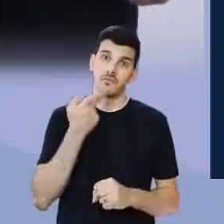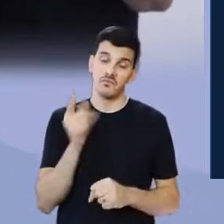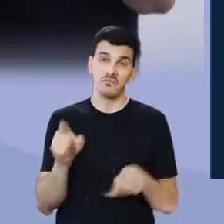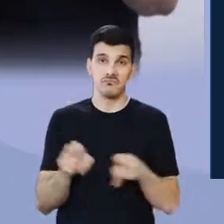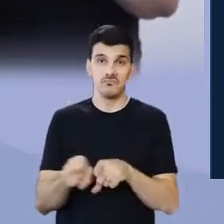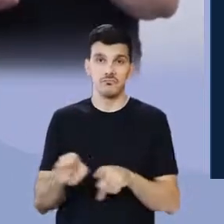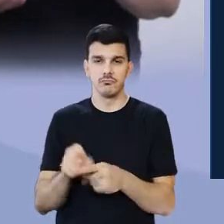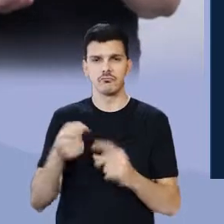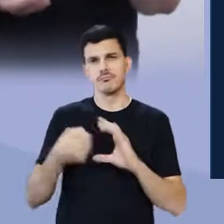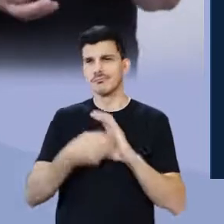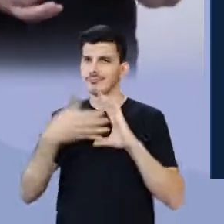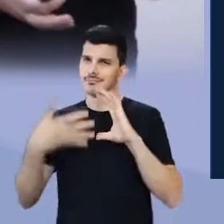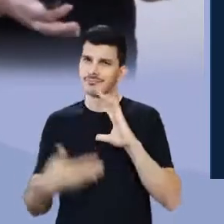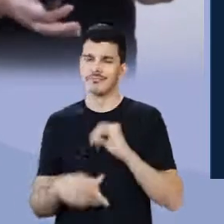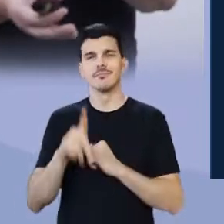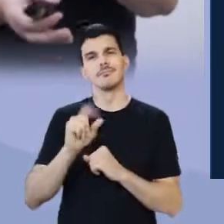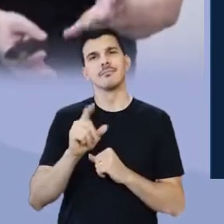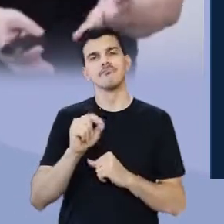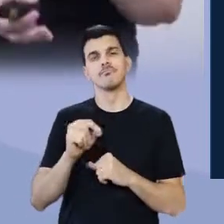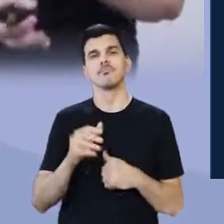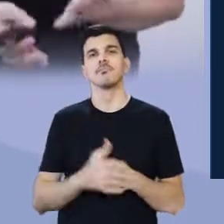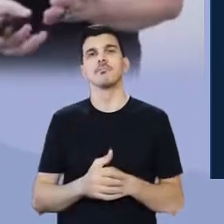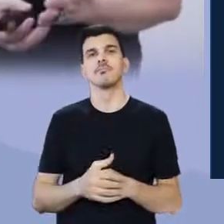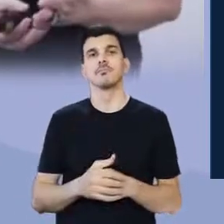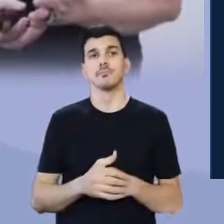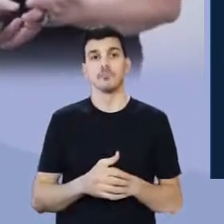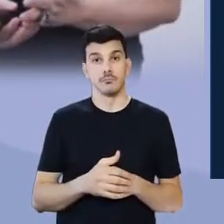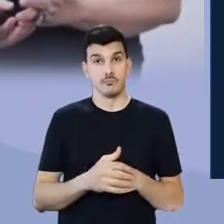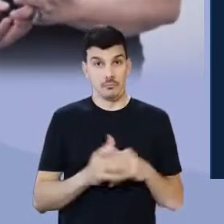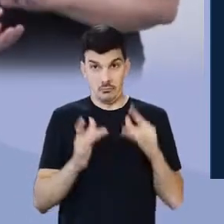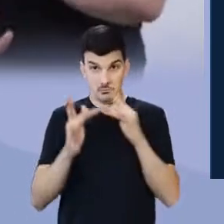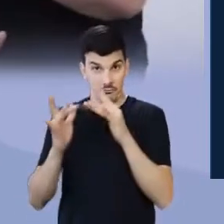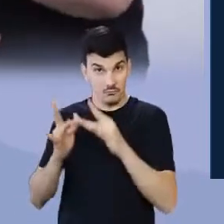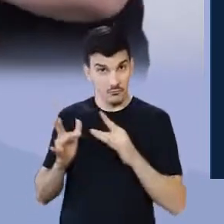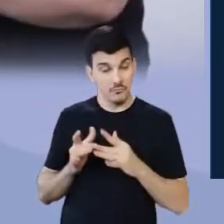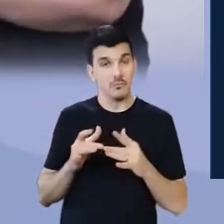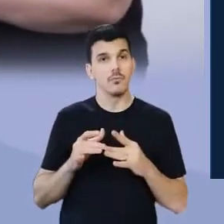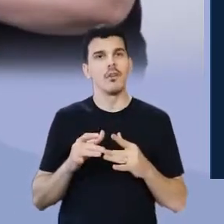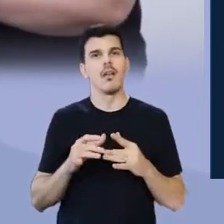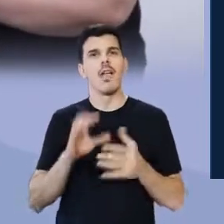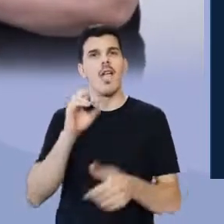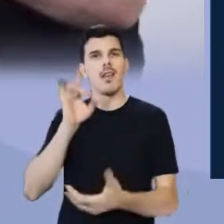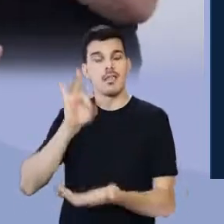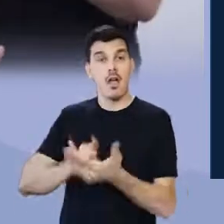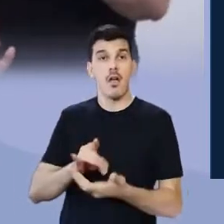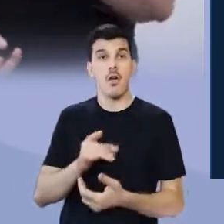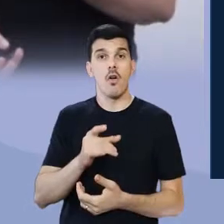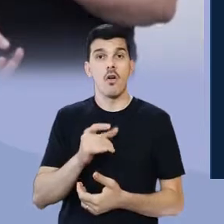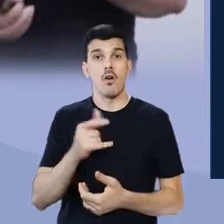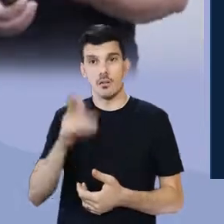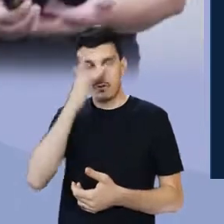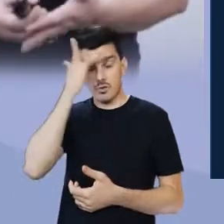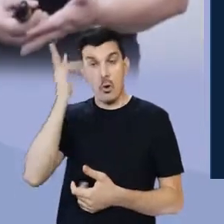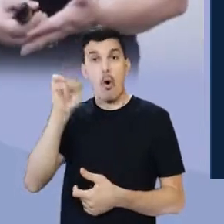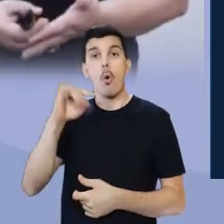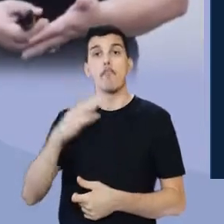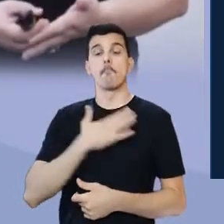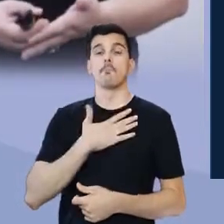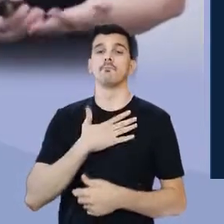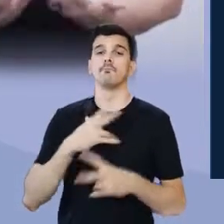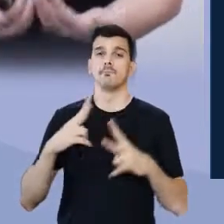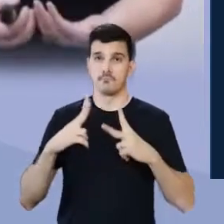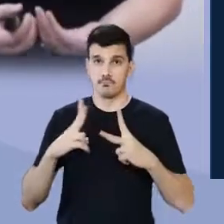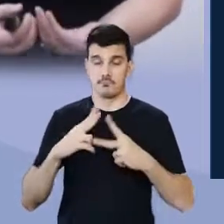elementos que sejam do cotidiano de alguém ou do meu próprio cotidiano.